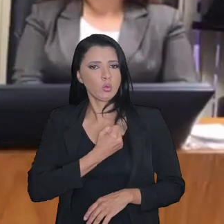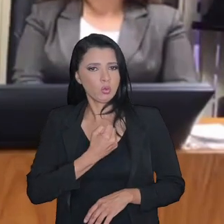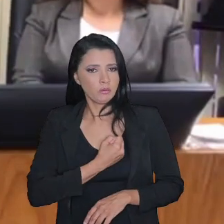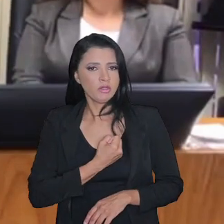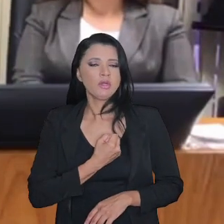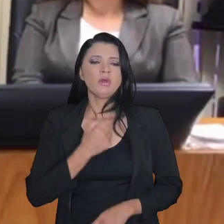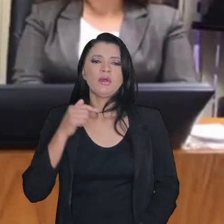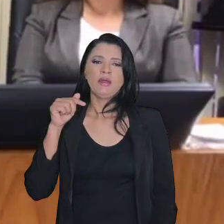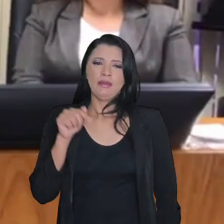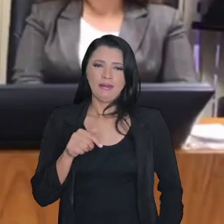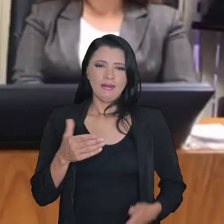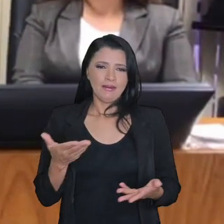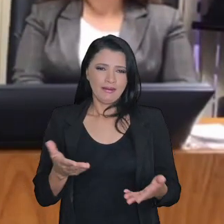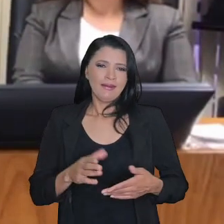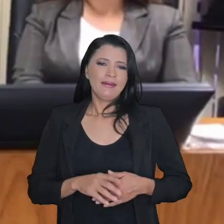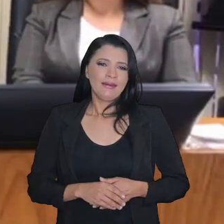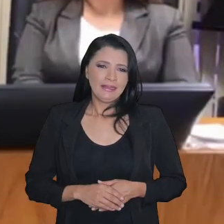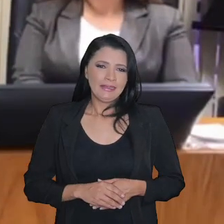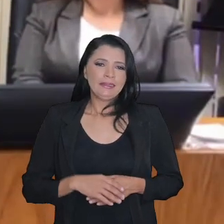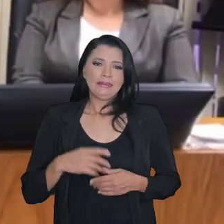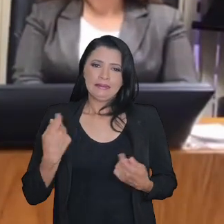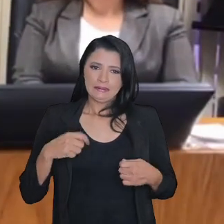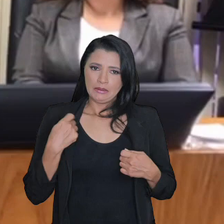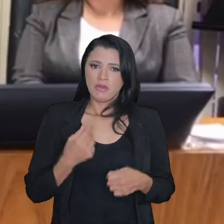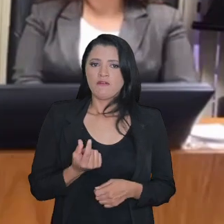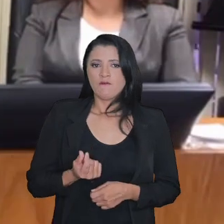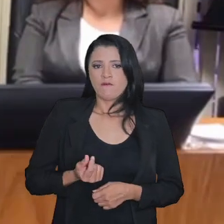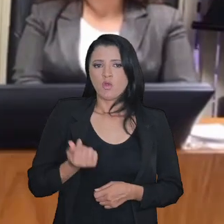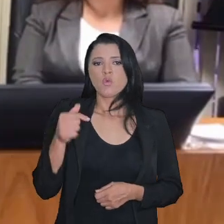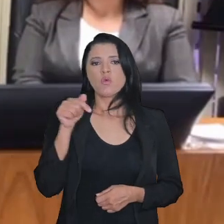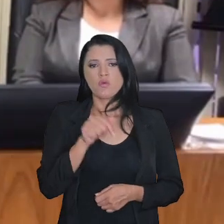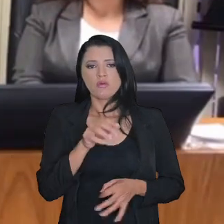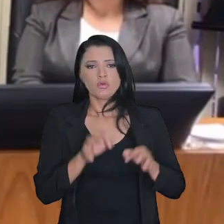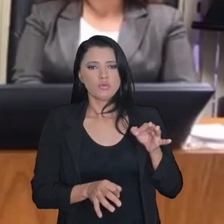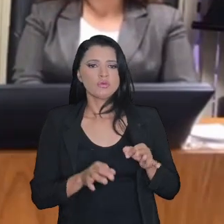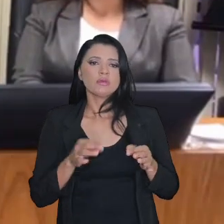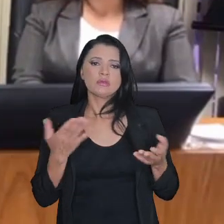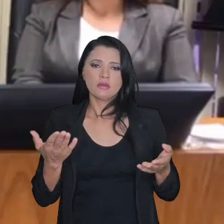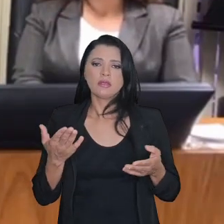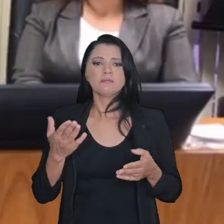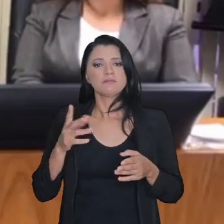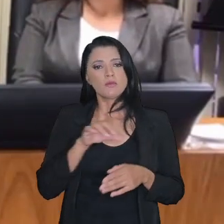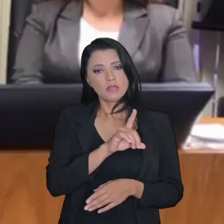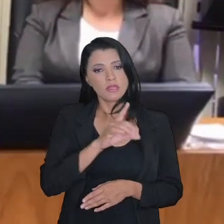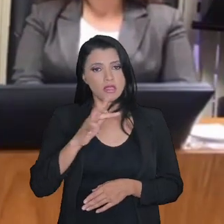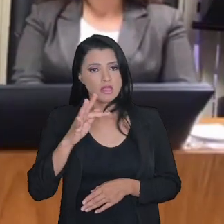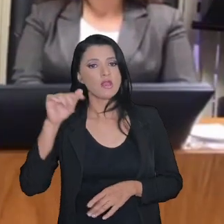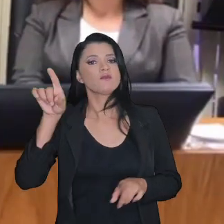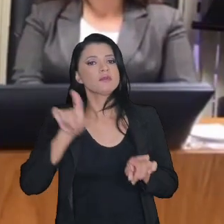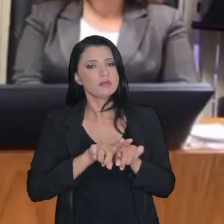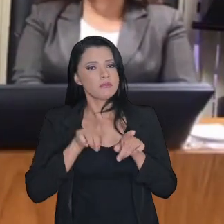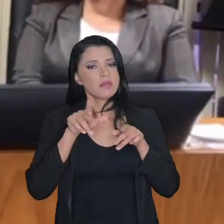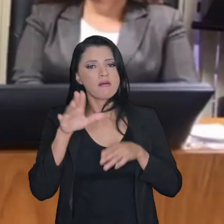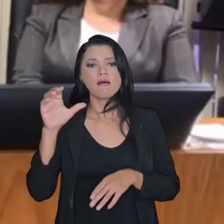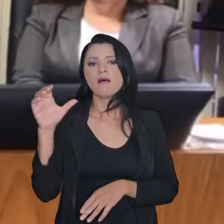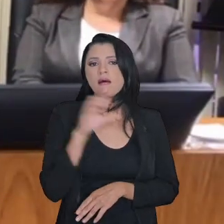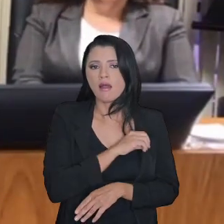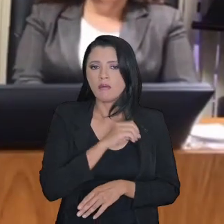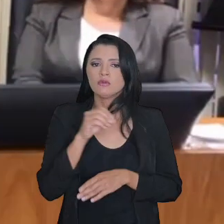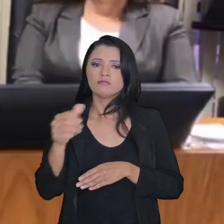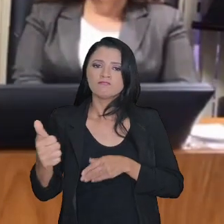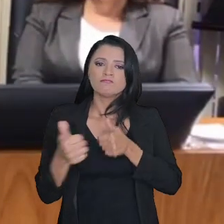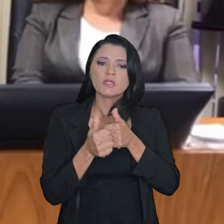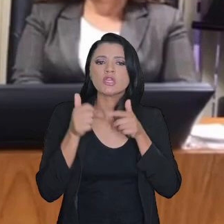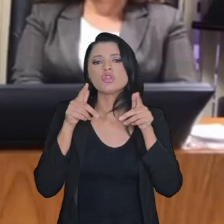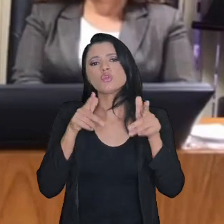até por também lidar com valores muito altos, a tendência é que também a Receita Federal rapidamente se aproxima de valores tão altos quanto. Então,